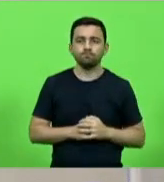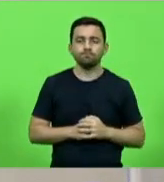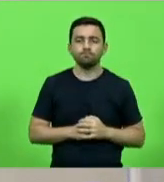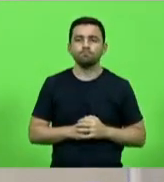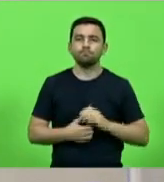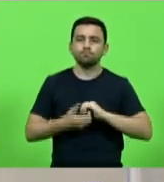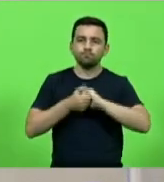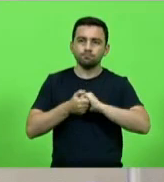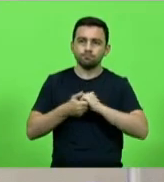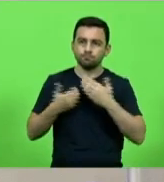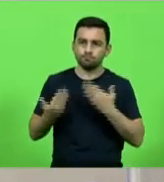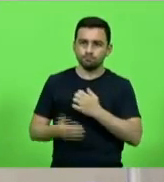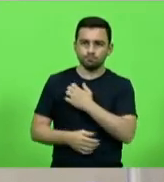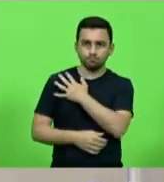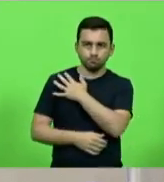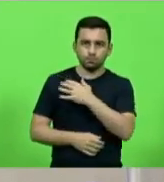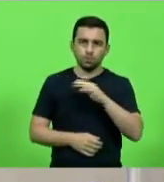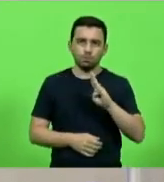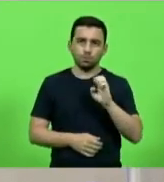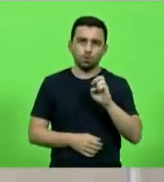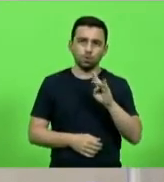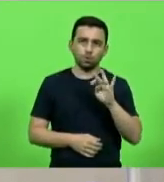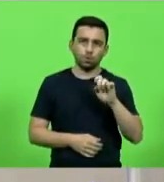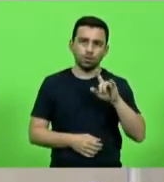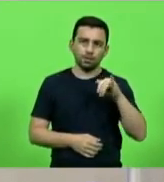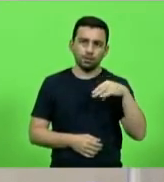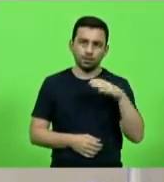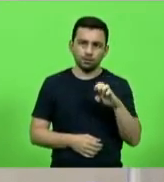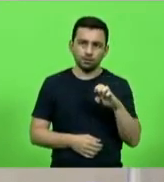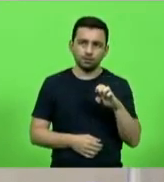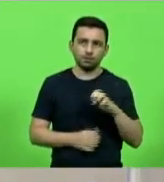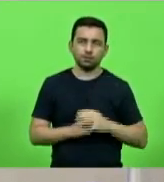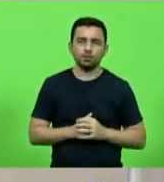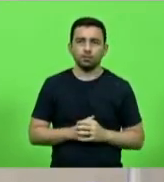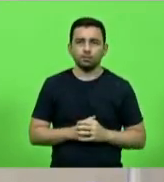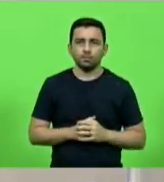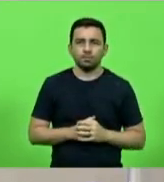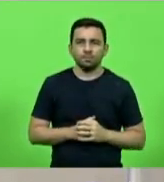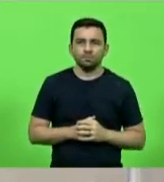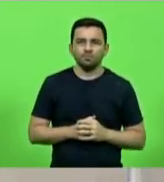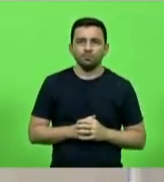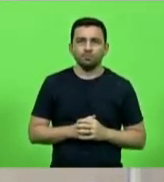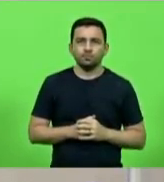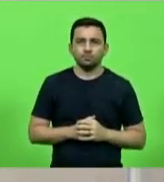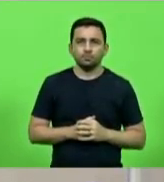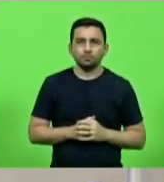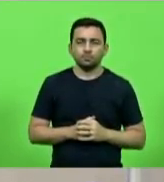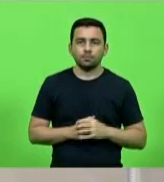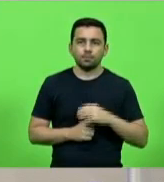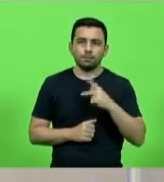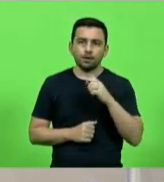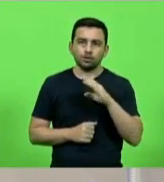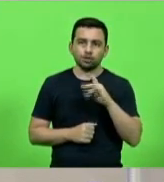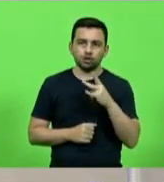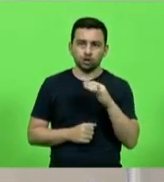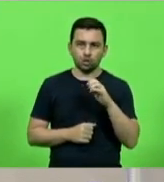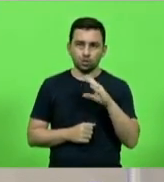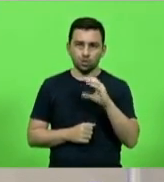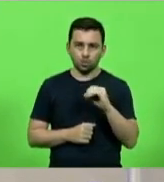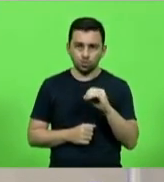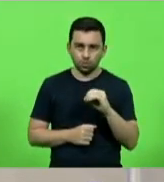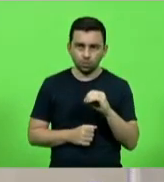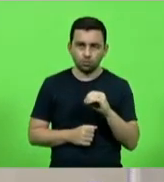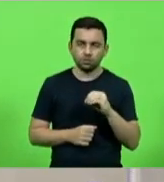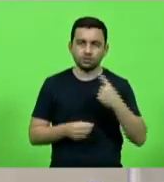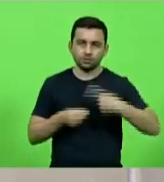Cumprimentando os soldados Bortolini e Pacheco, da Polícia Militar do